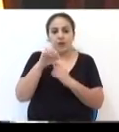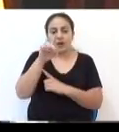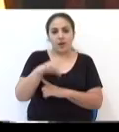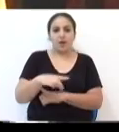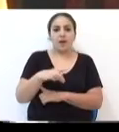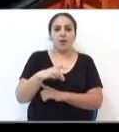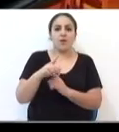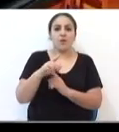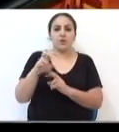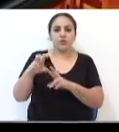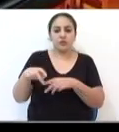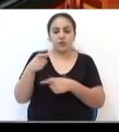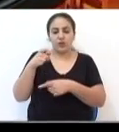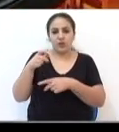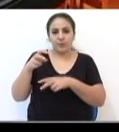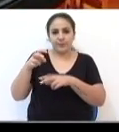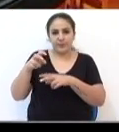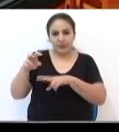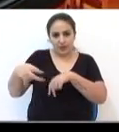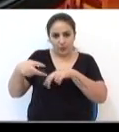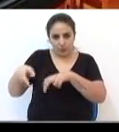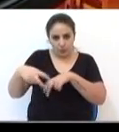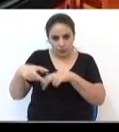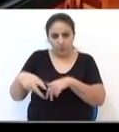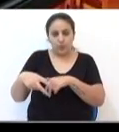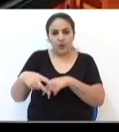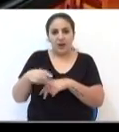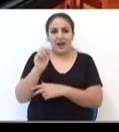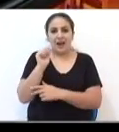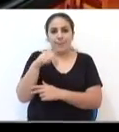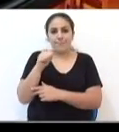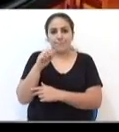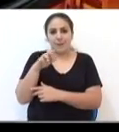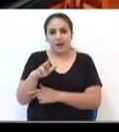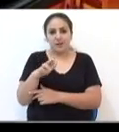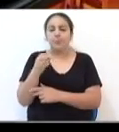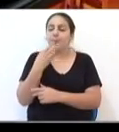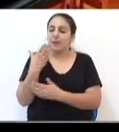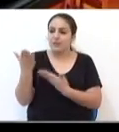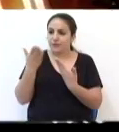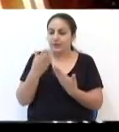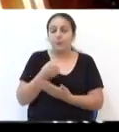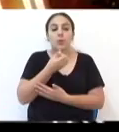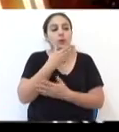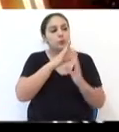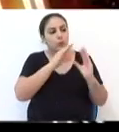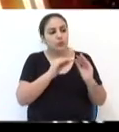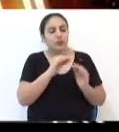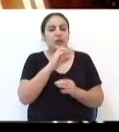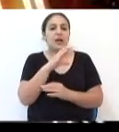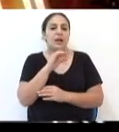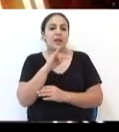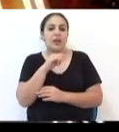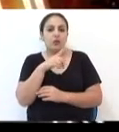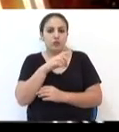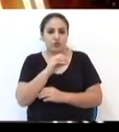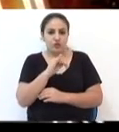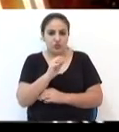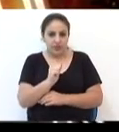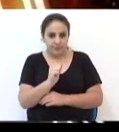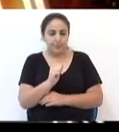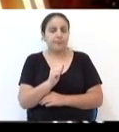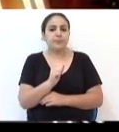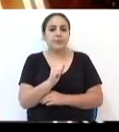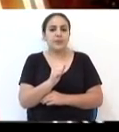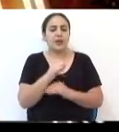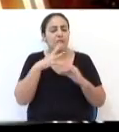agrônomo Lamar Sachs. Lamar, seja bem-vindo, então, ao nosso jornal. Boa noite, Cláudia. Boa noite a todos que nos assistem. uma